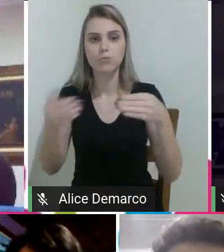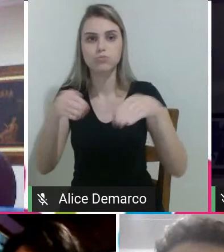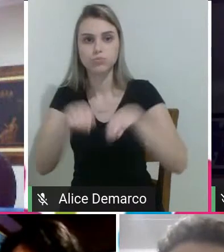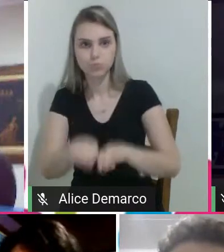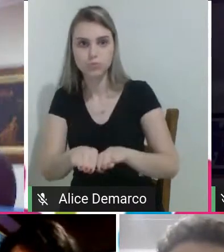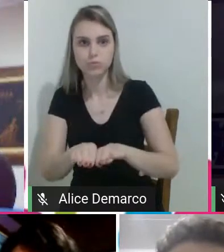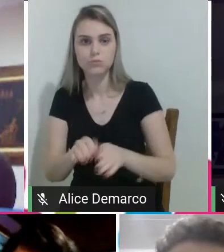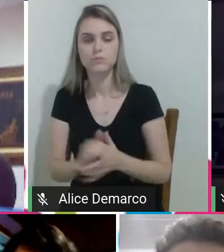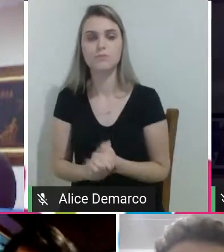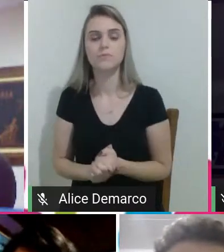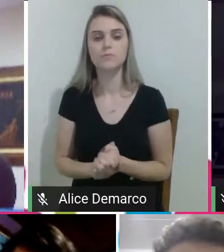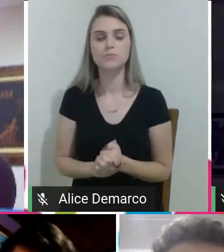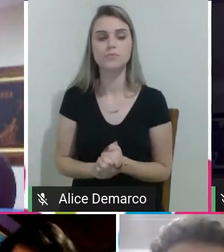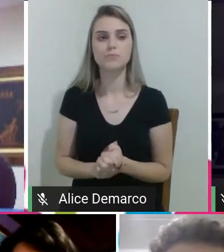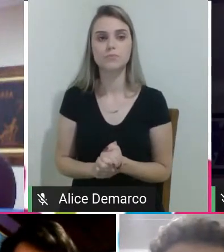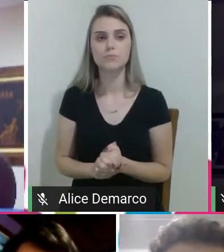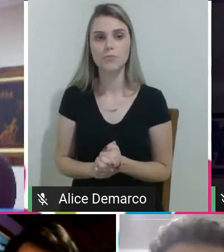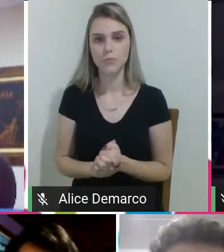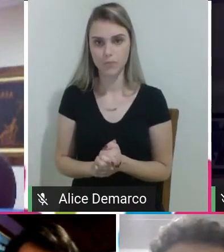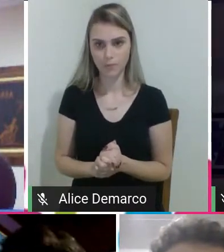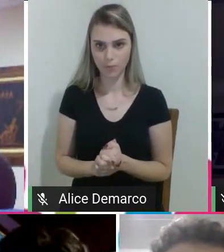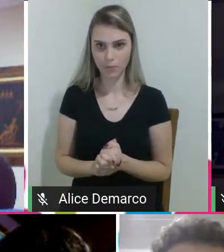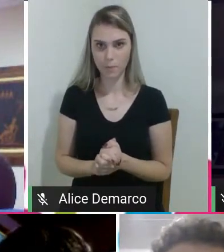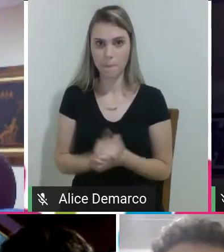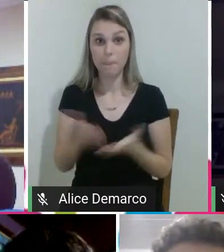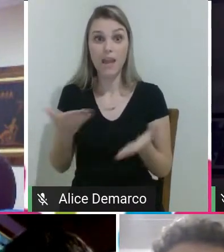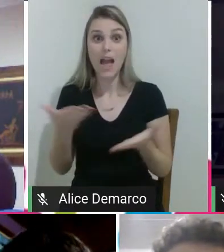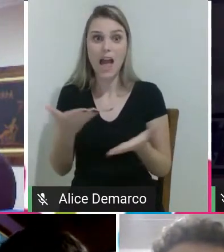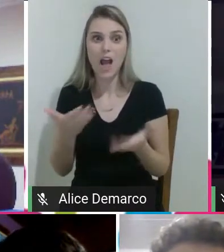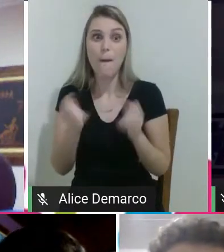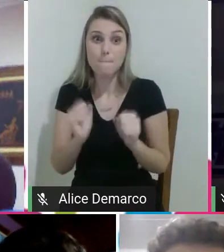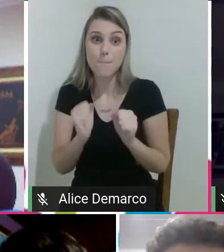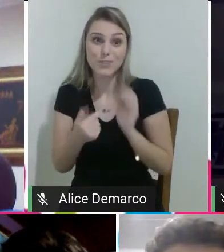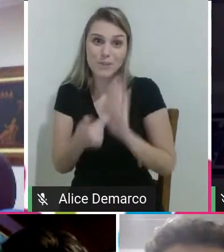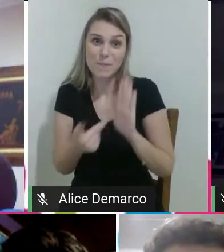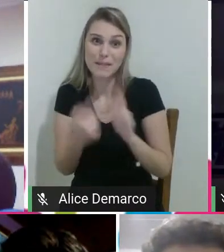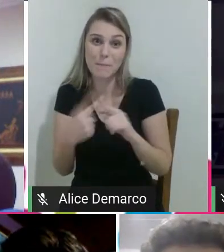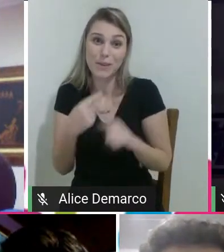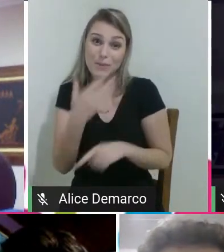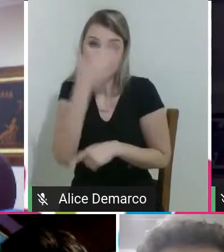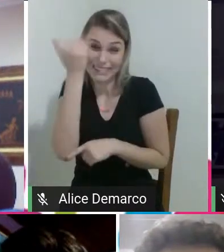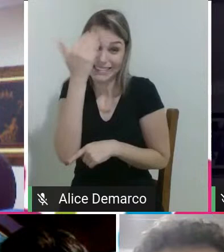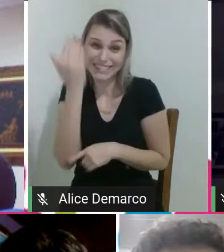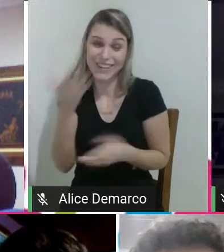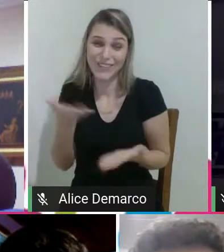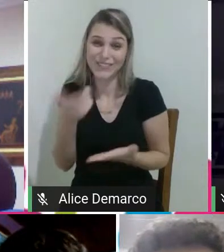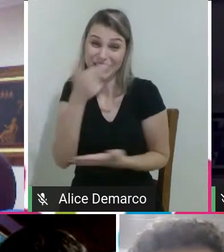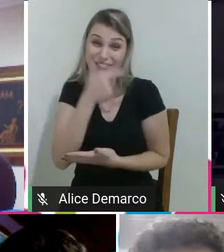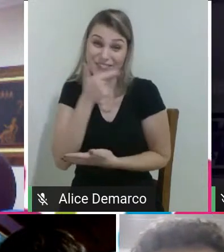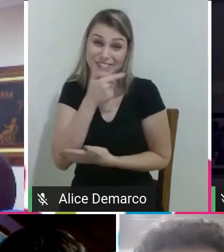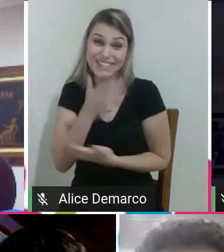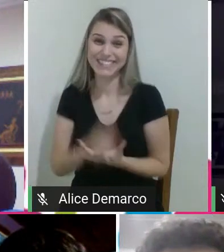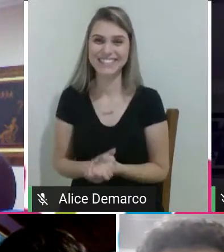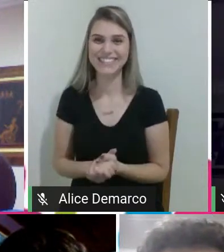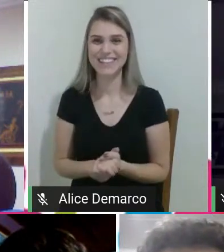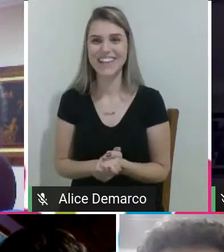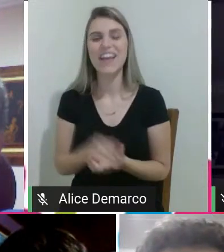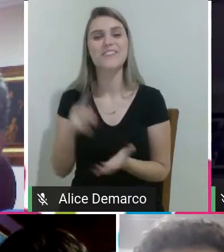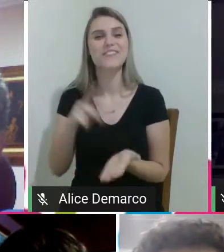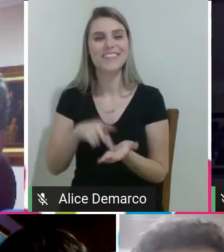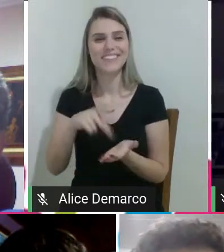Então, eu já vou passar... Bom, eu posso me apresentar, então, que eu acabei me esquecendo, fica feio, né? Ah, o Paulo não fez a